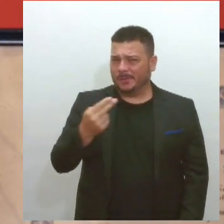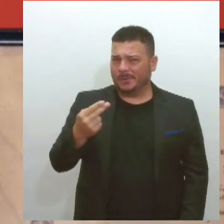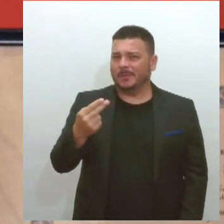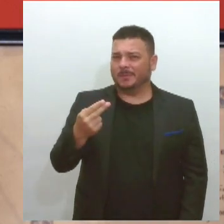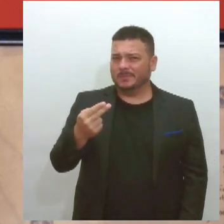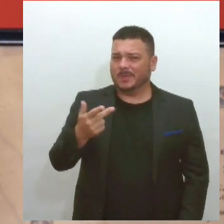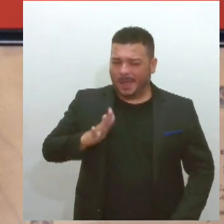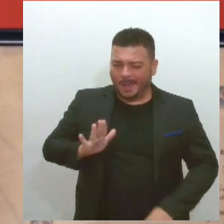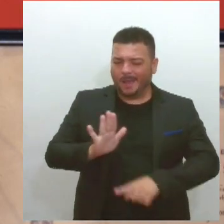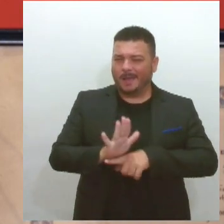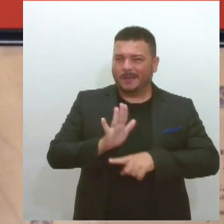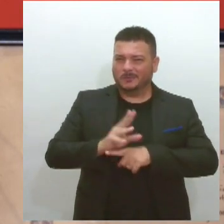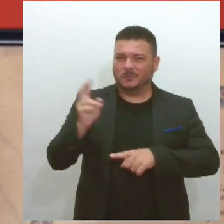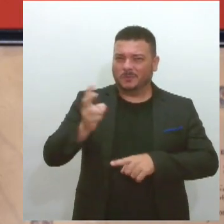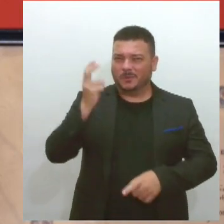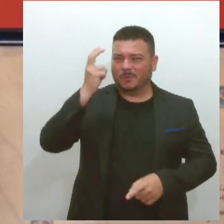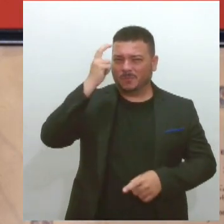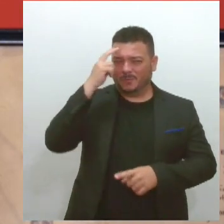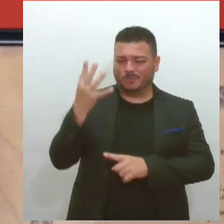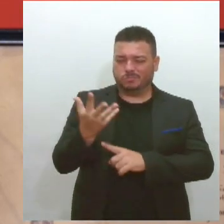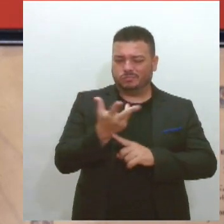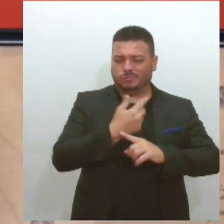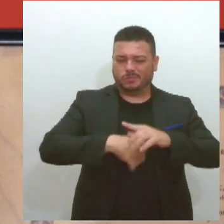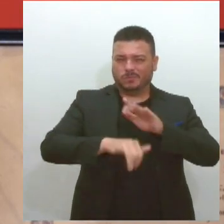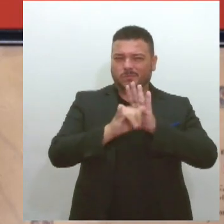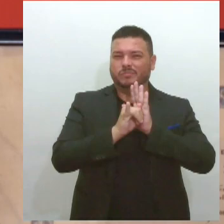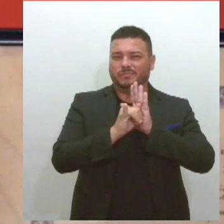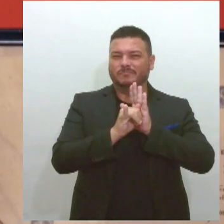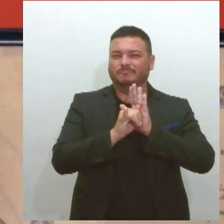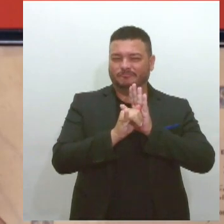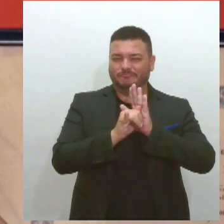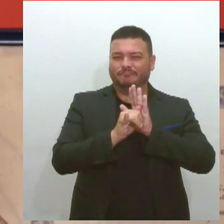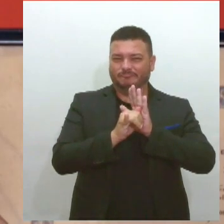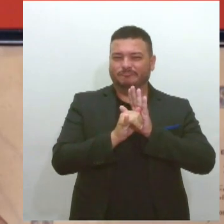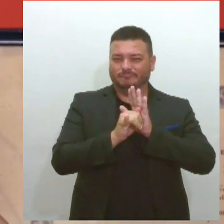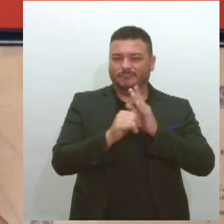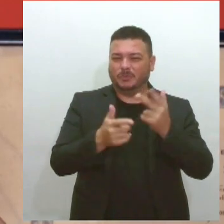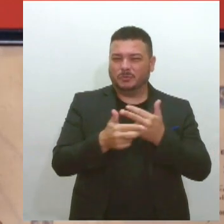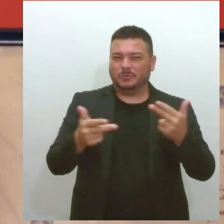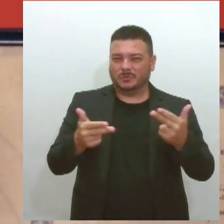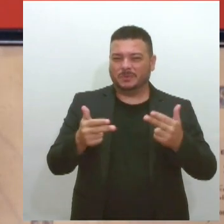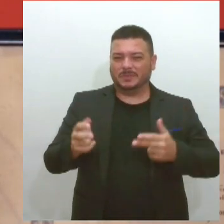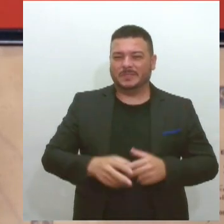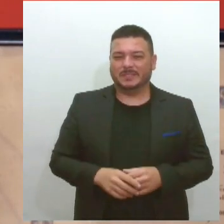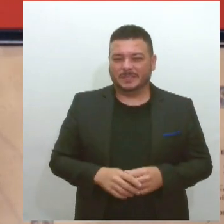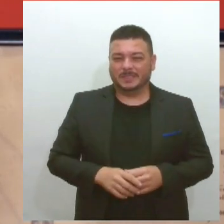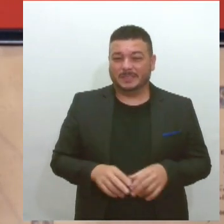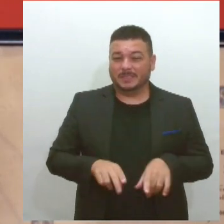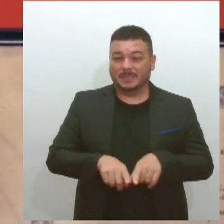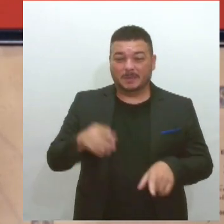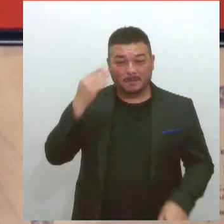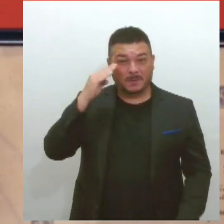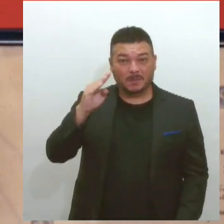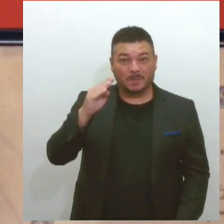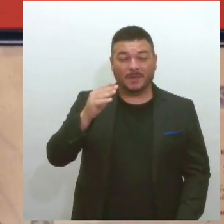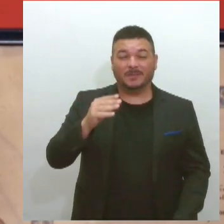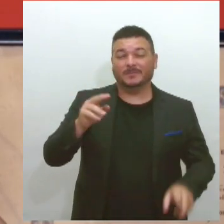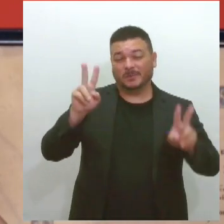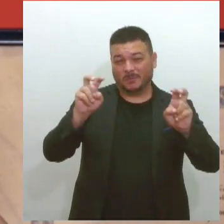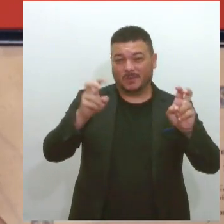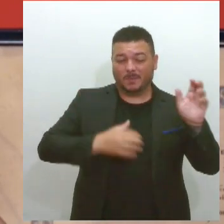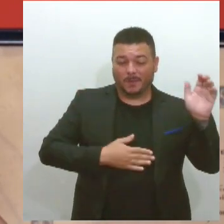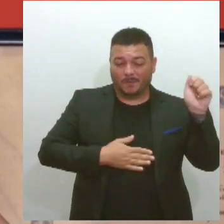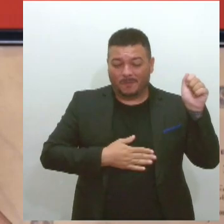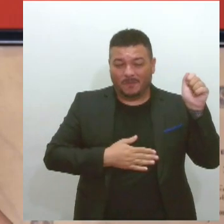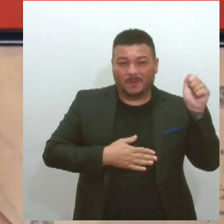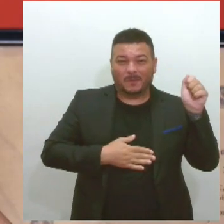só construíram mas constroem a nossa identidade nossas identidades culturais e principalmente falando em Forró Clemilda foi uma grande